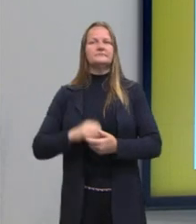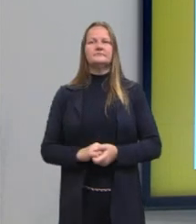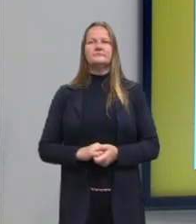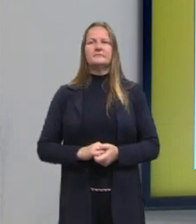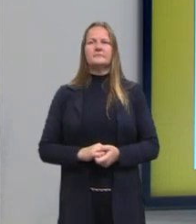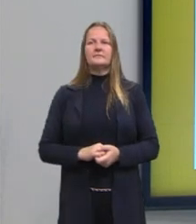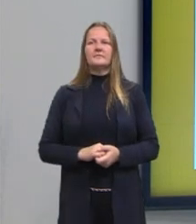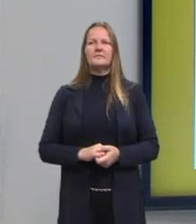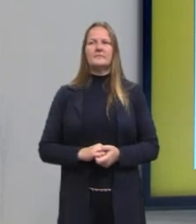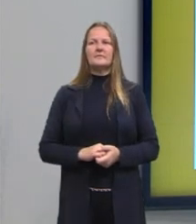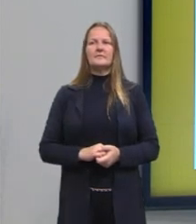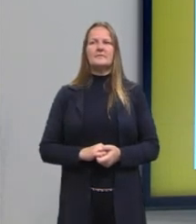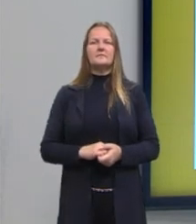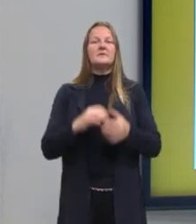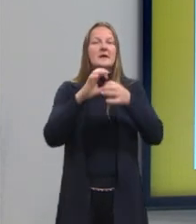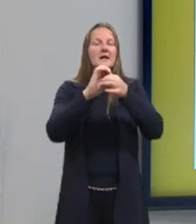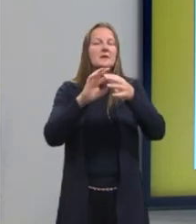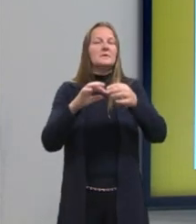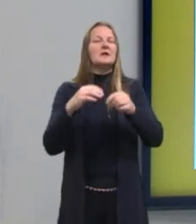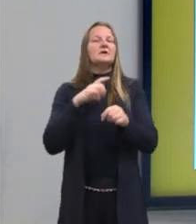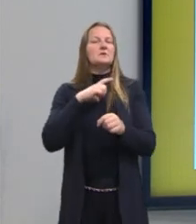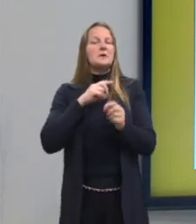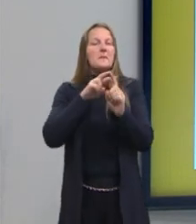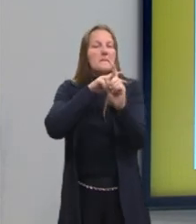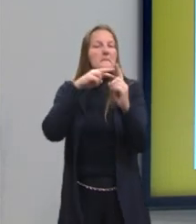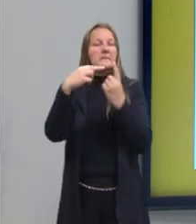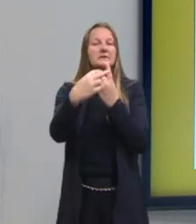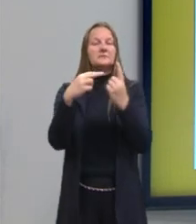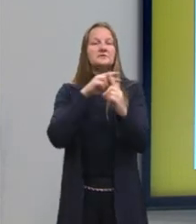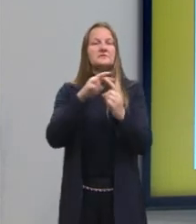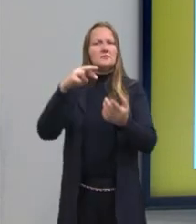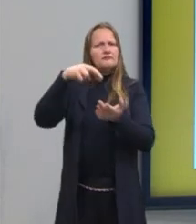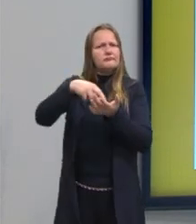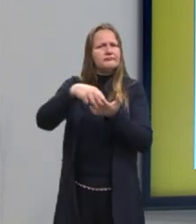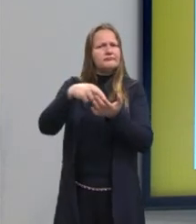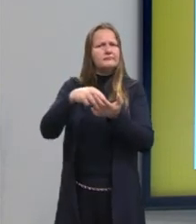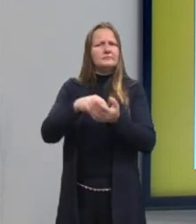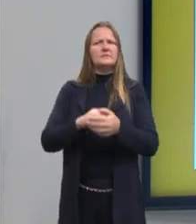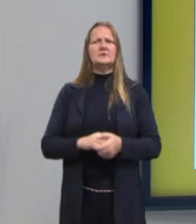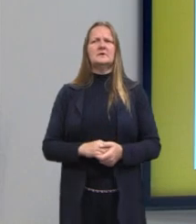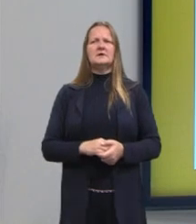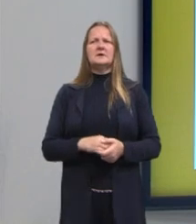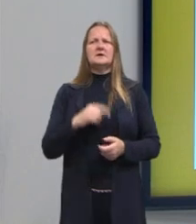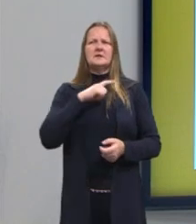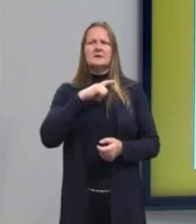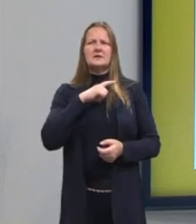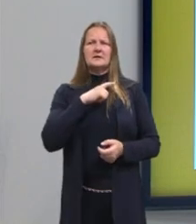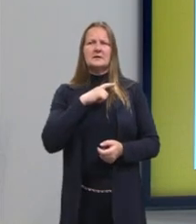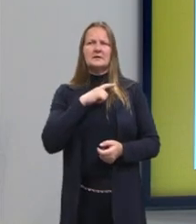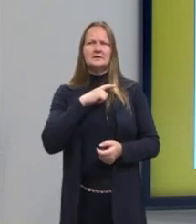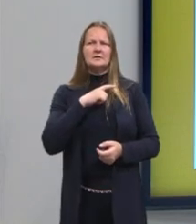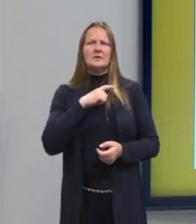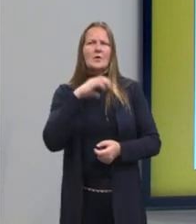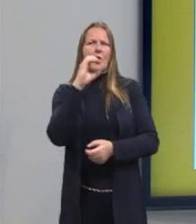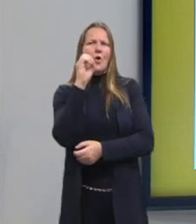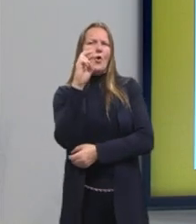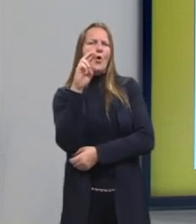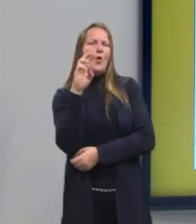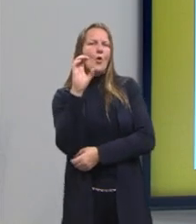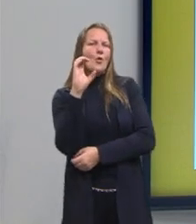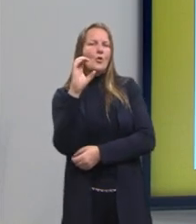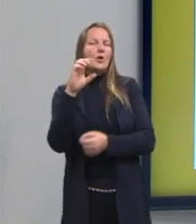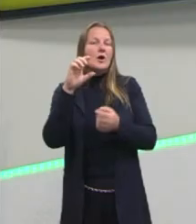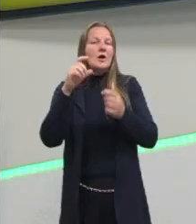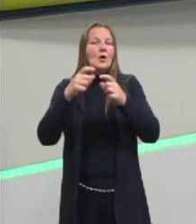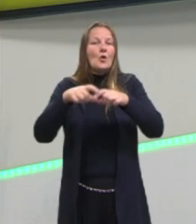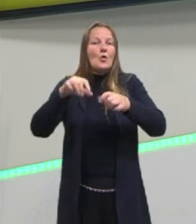Liberdade formal, perspectiva realista, presença de cor local na prosa. O que seria essa cor local na prosa?